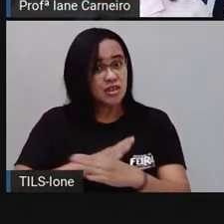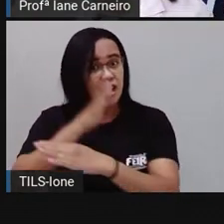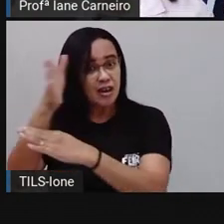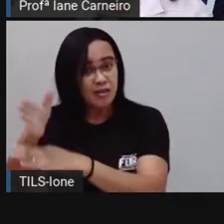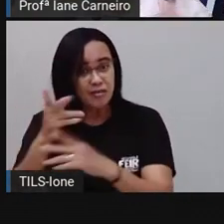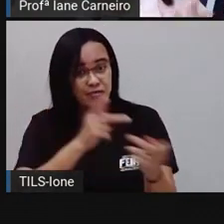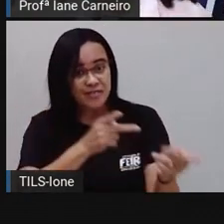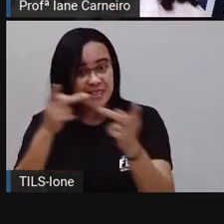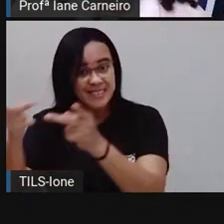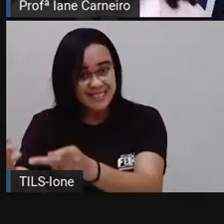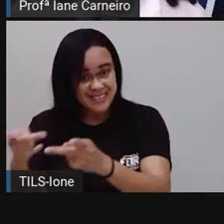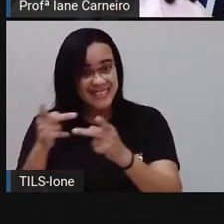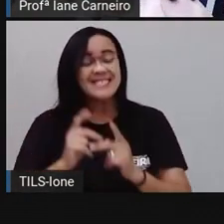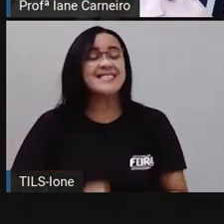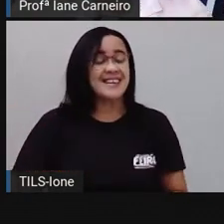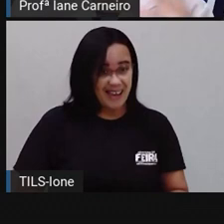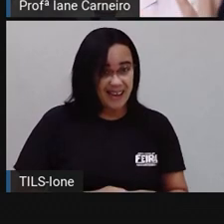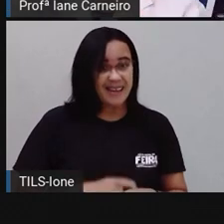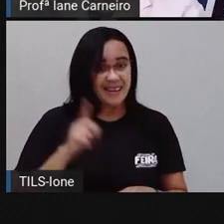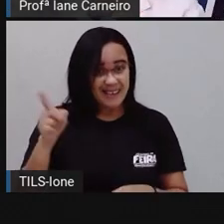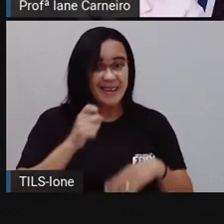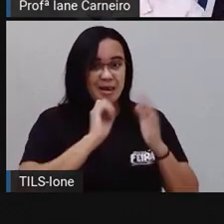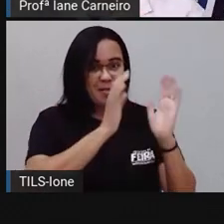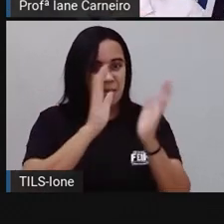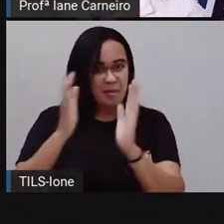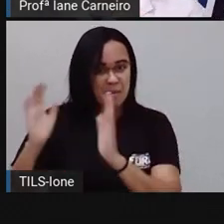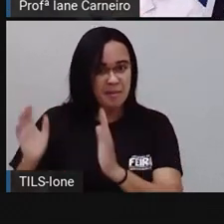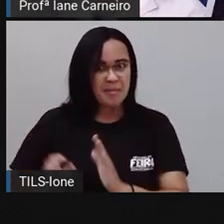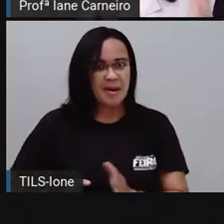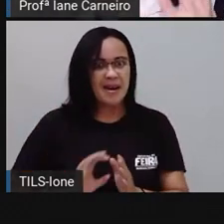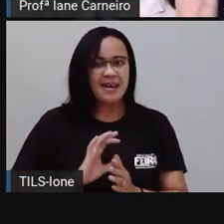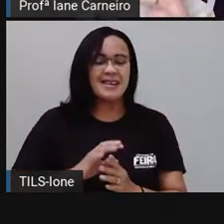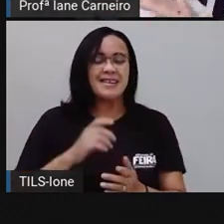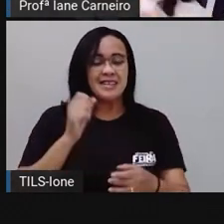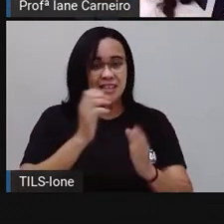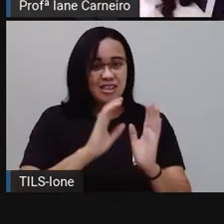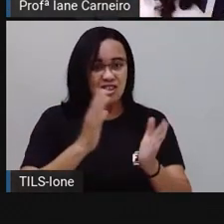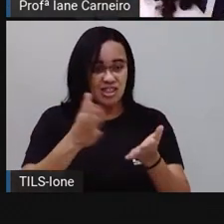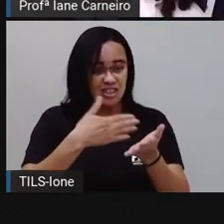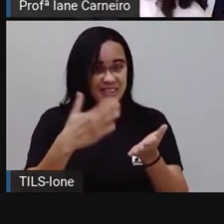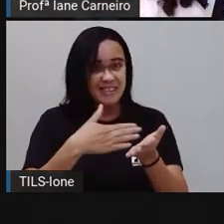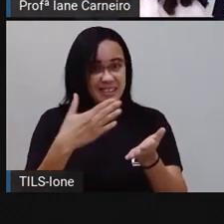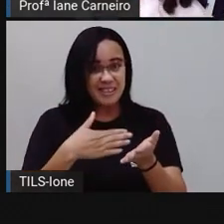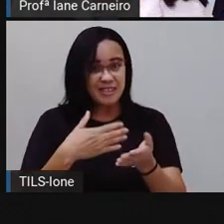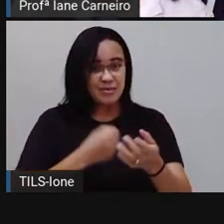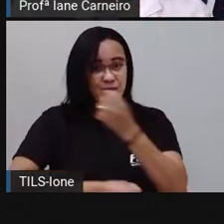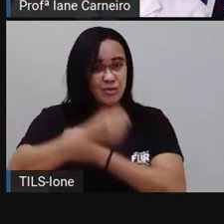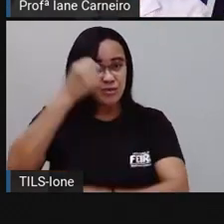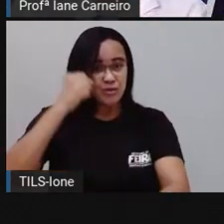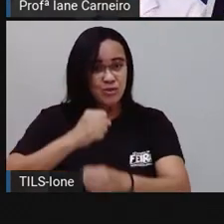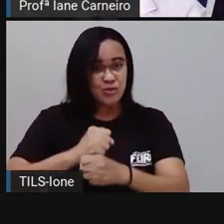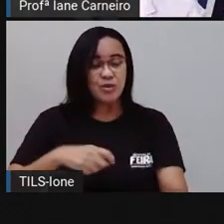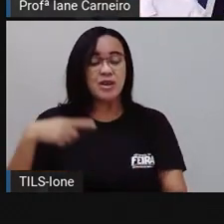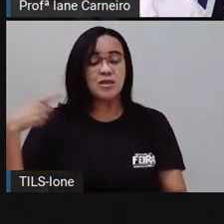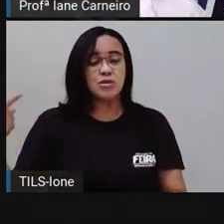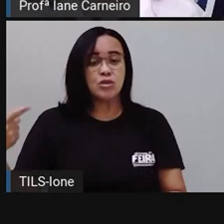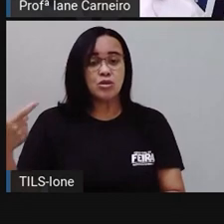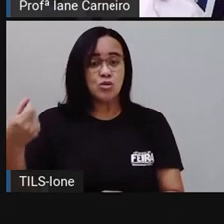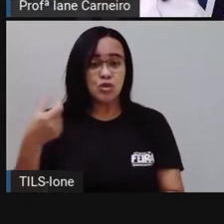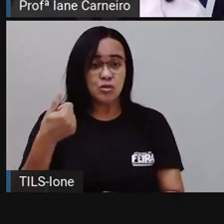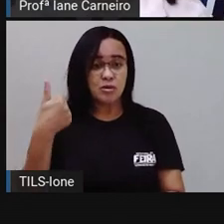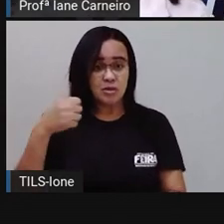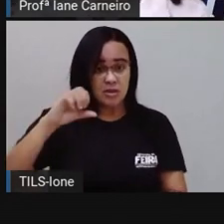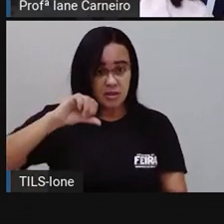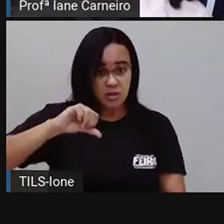É... Nos anos anteriores, né? Ano de 2019. Acho que vocês já ainda eram da educação infantil, né? Teve